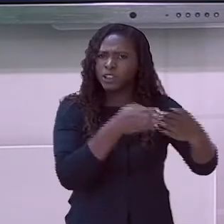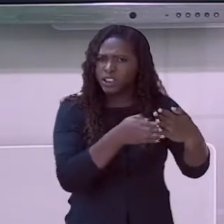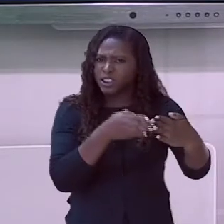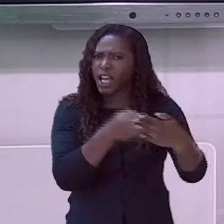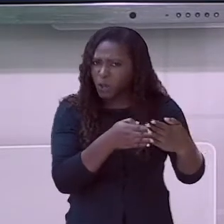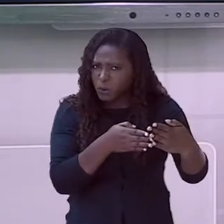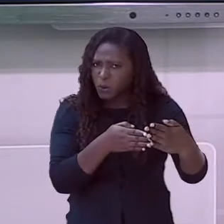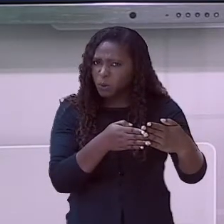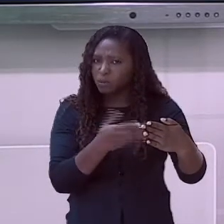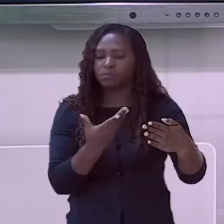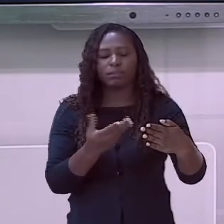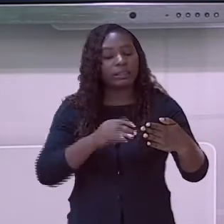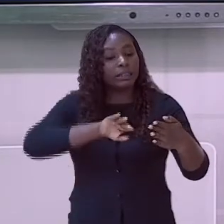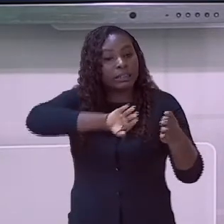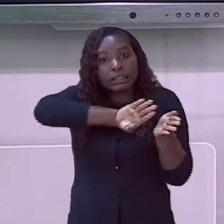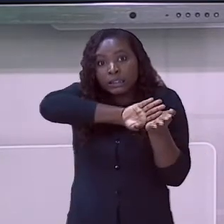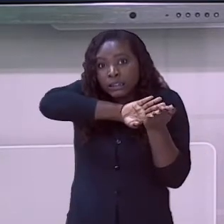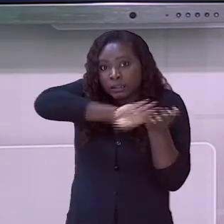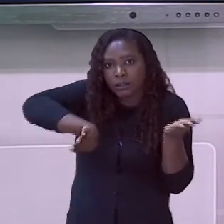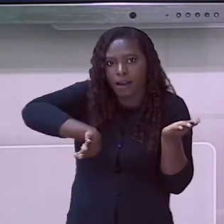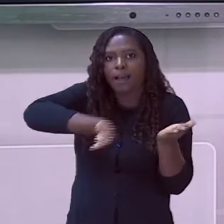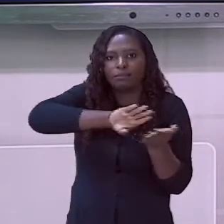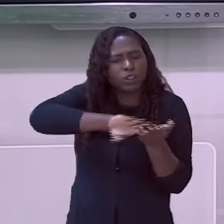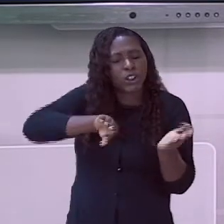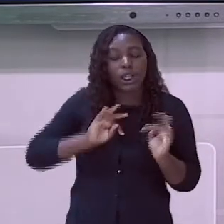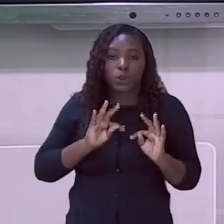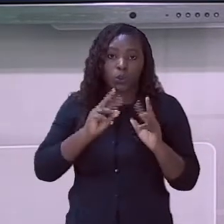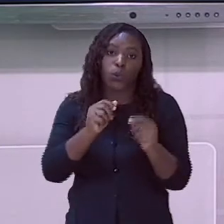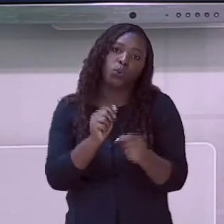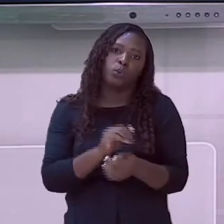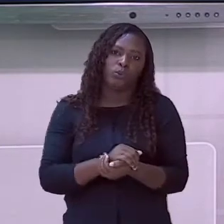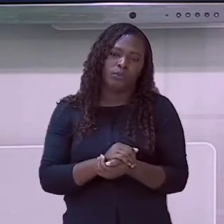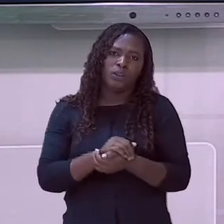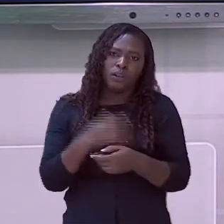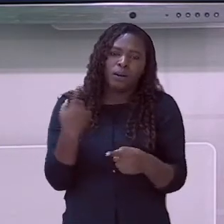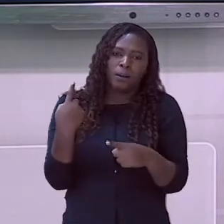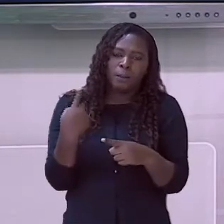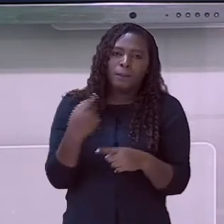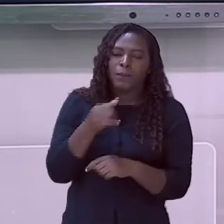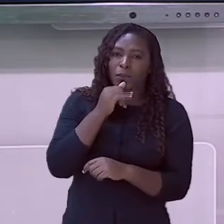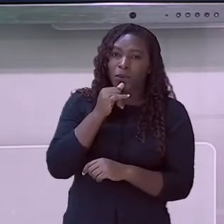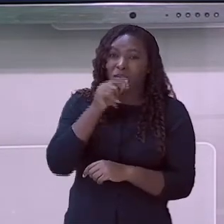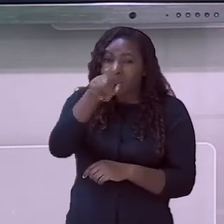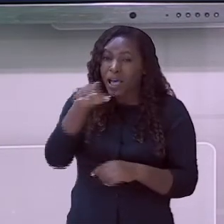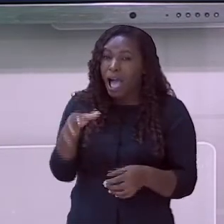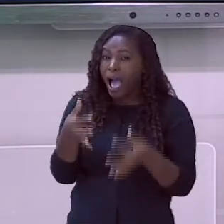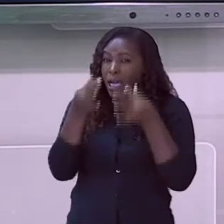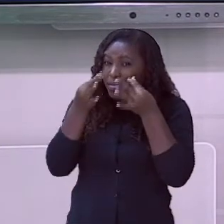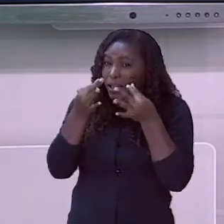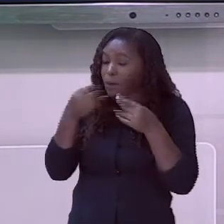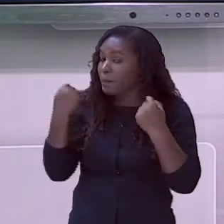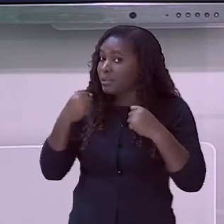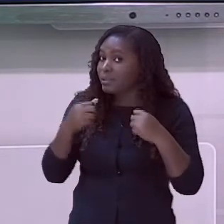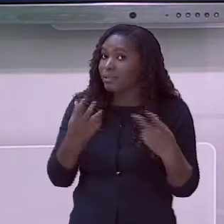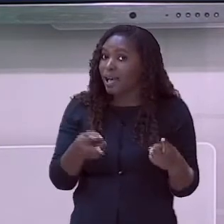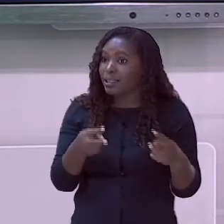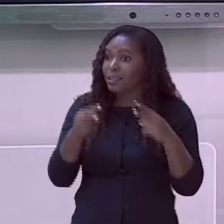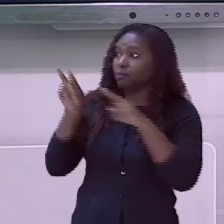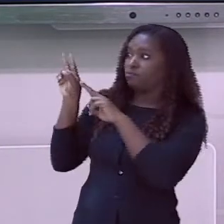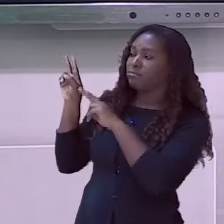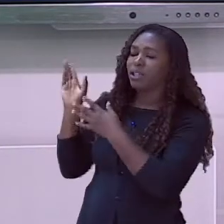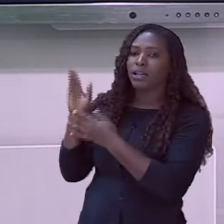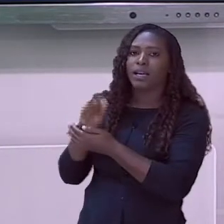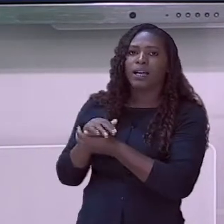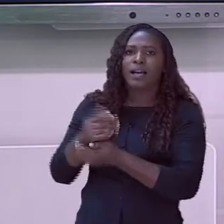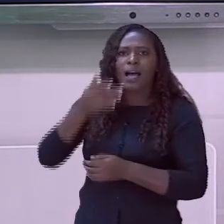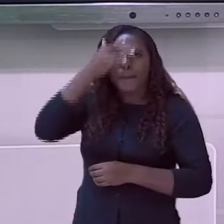circulação. Redobre a atenção no caso de obstáculos que possam interferir nas mudanças de rotas